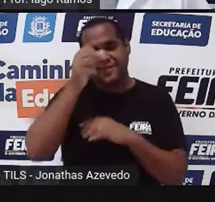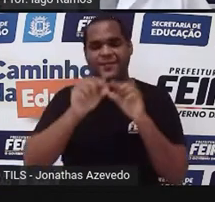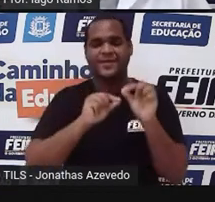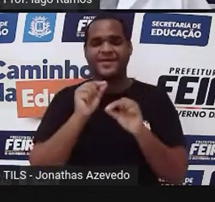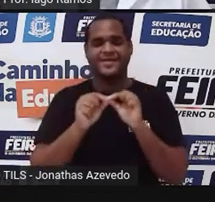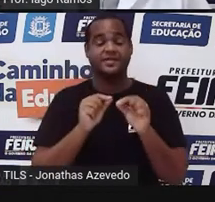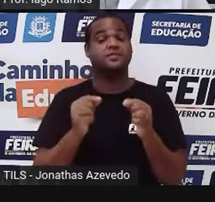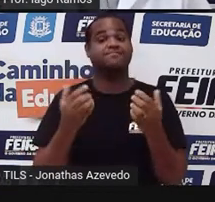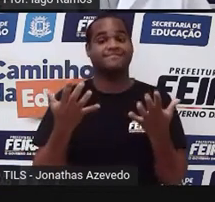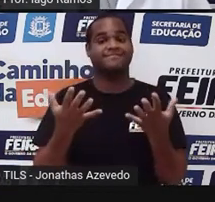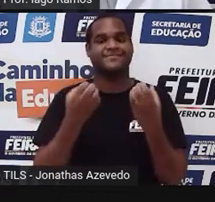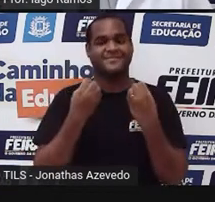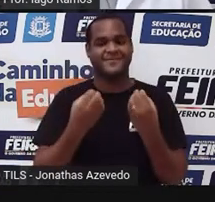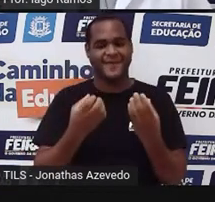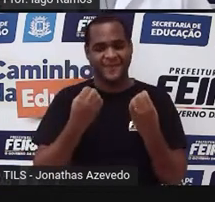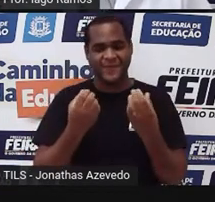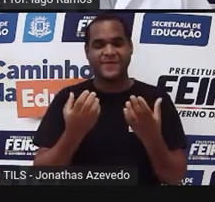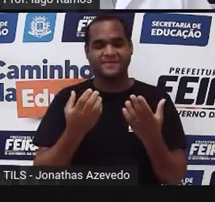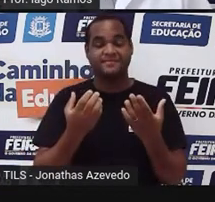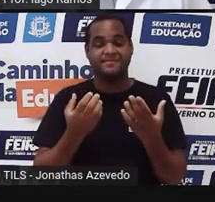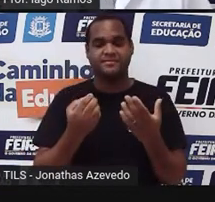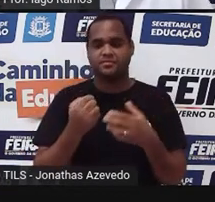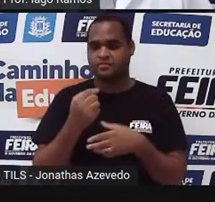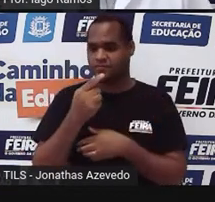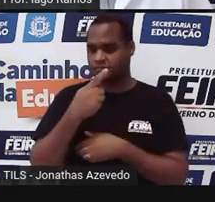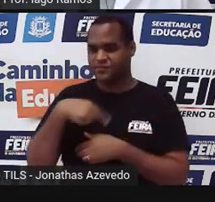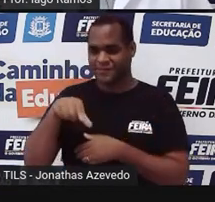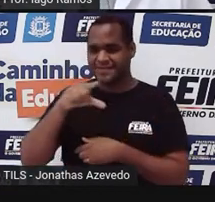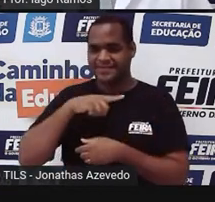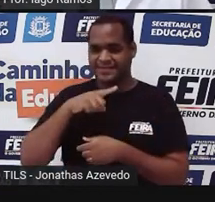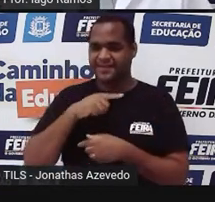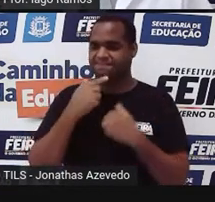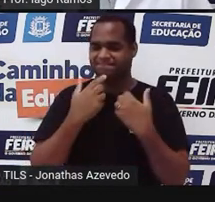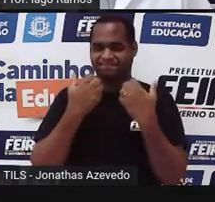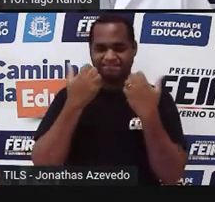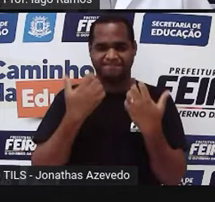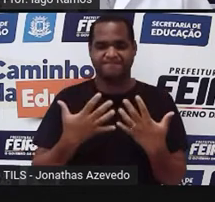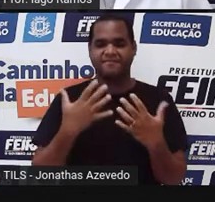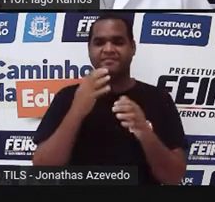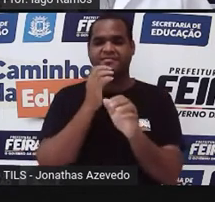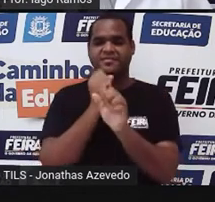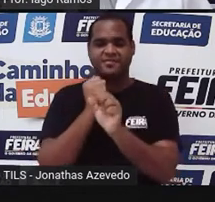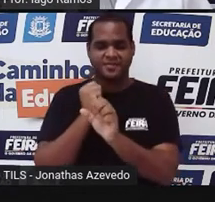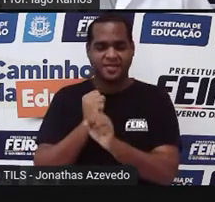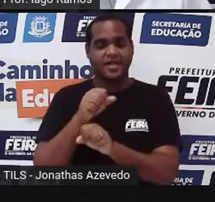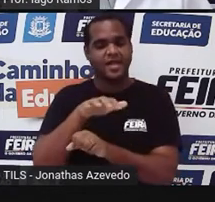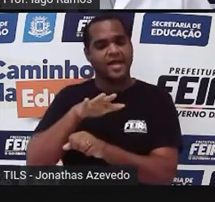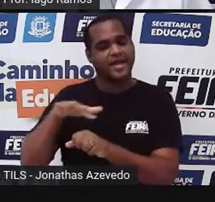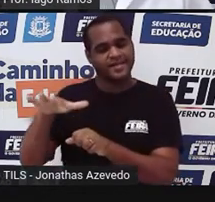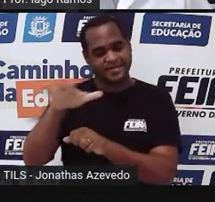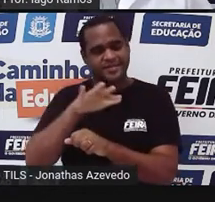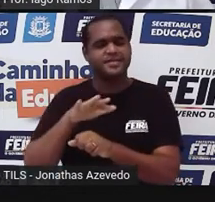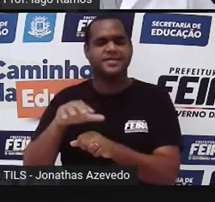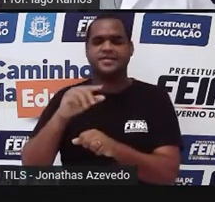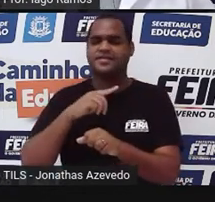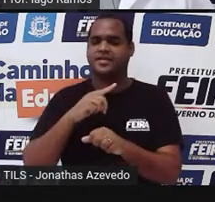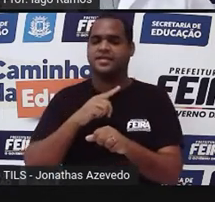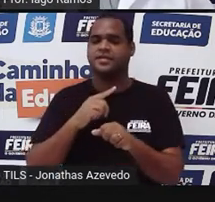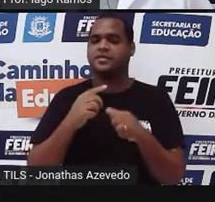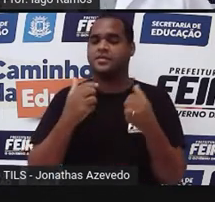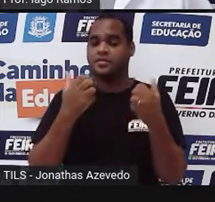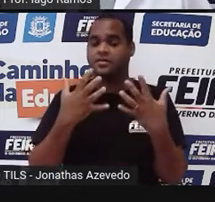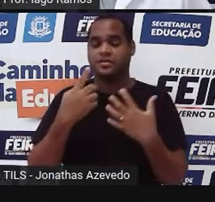Bom, a gente ainda vai falar sobre cálculo de áreas, né? A gente já vem